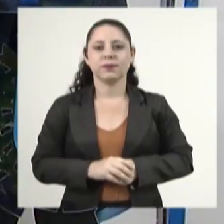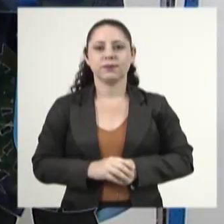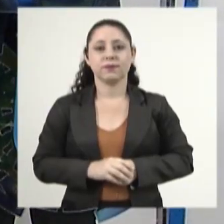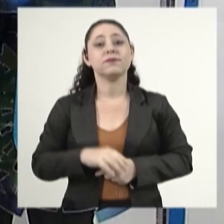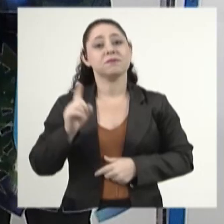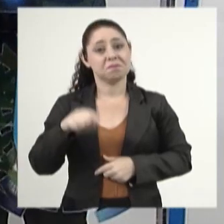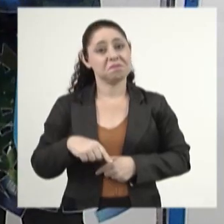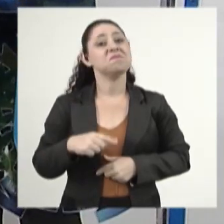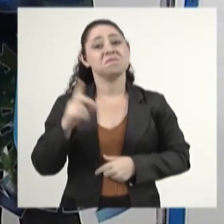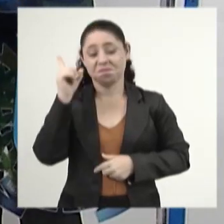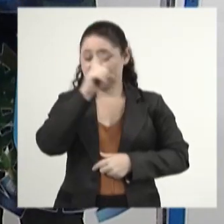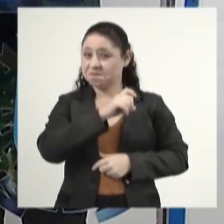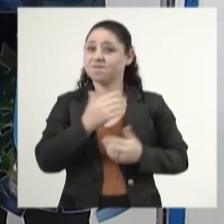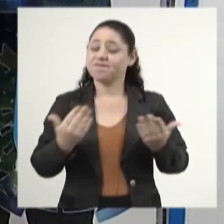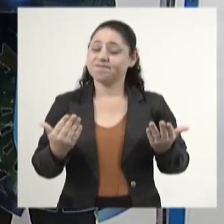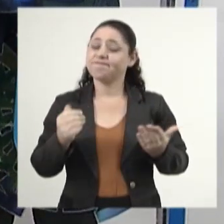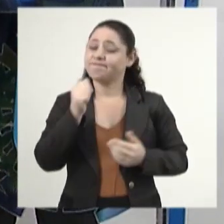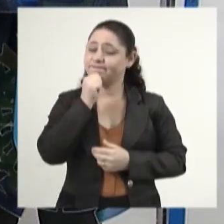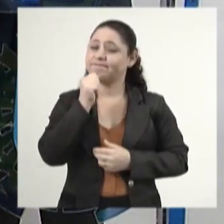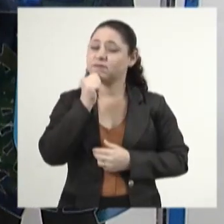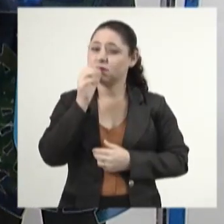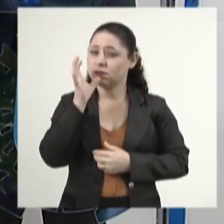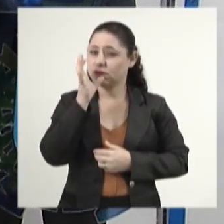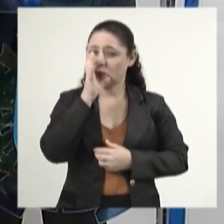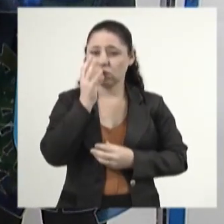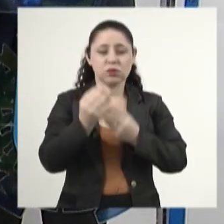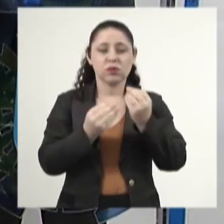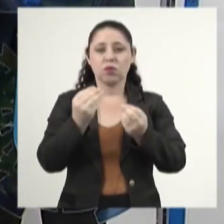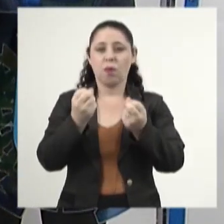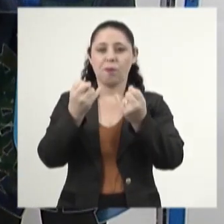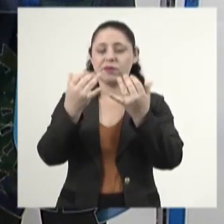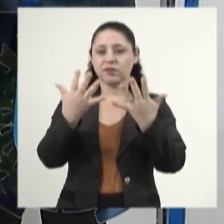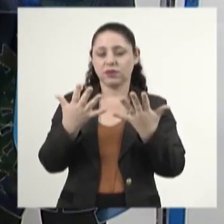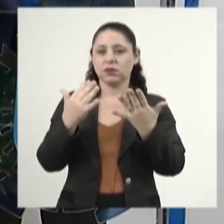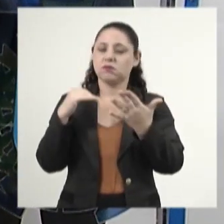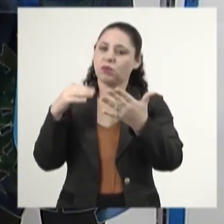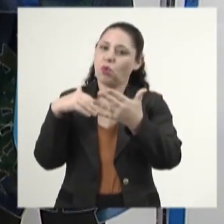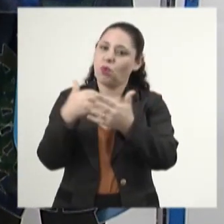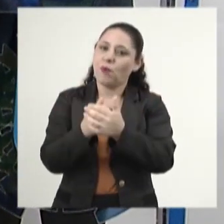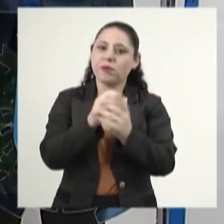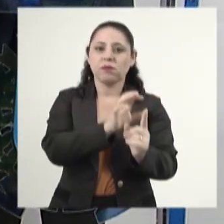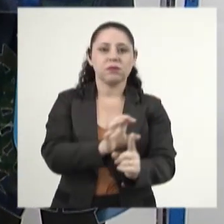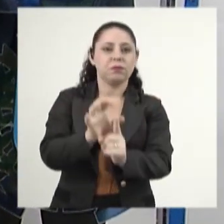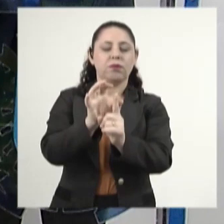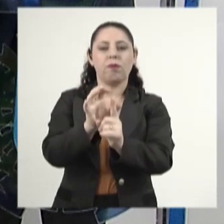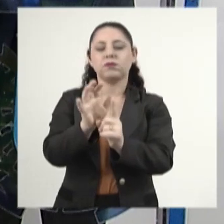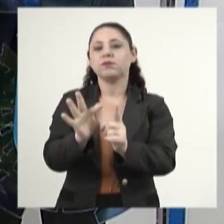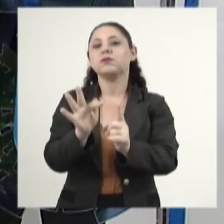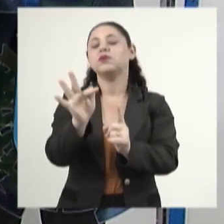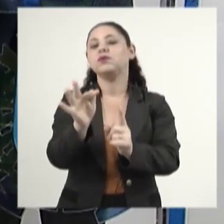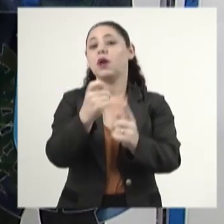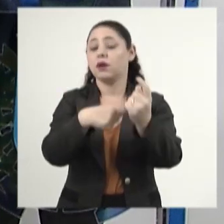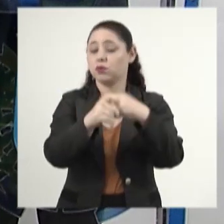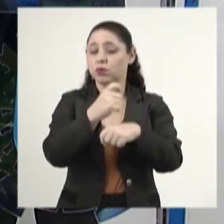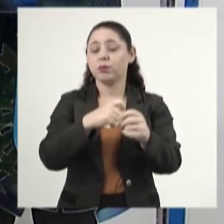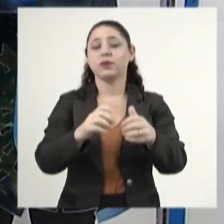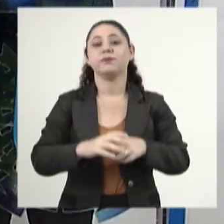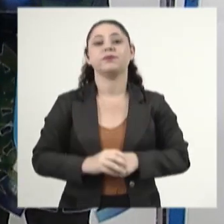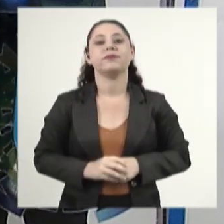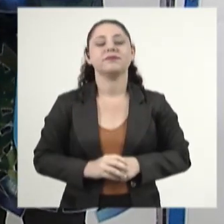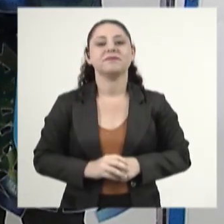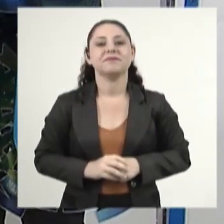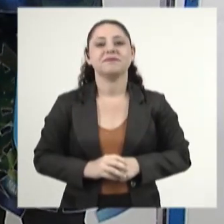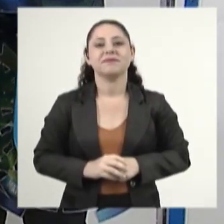É uma situação complicada, né? Ainda há se acompanhar como vai ser o desenrolar desses impactos na nossa economia.